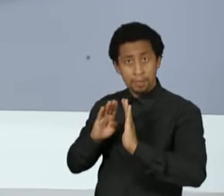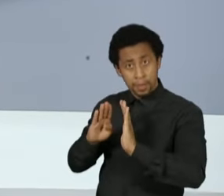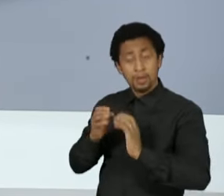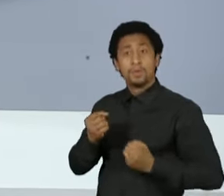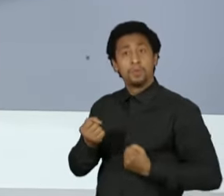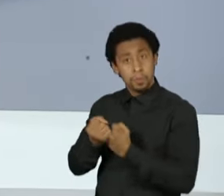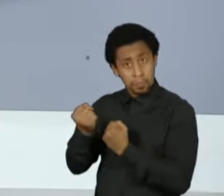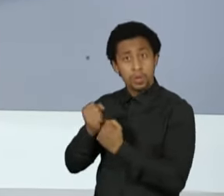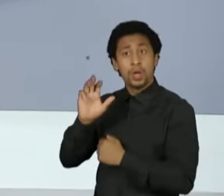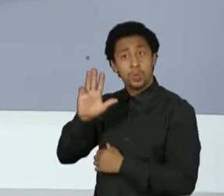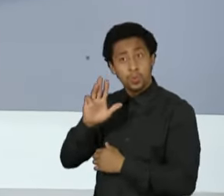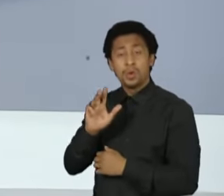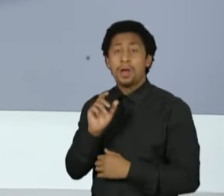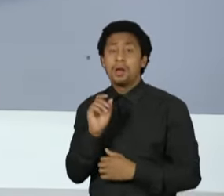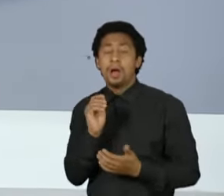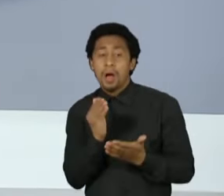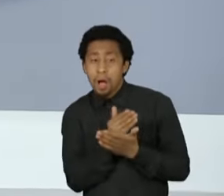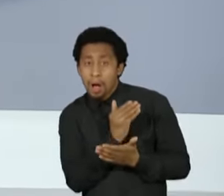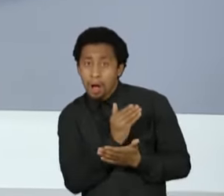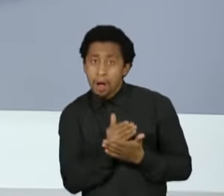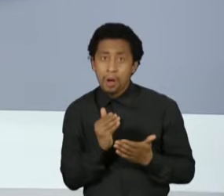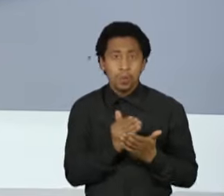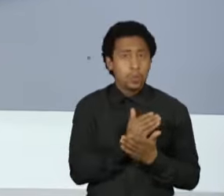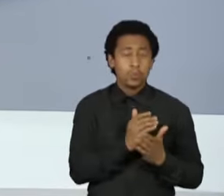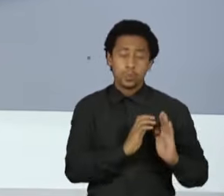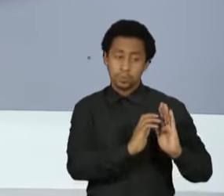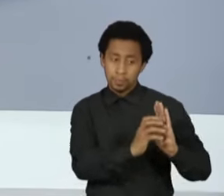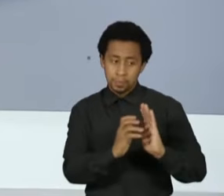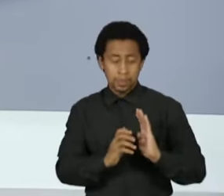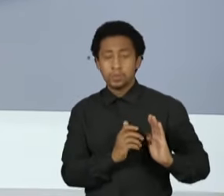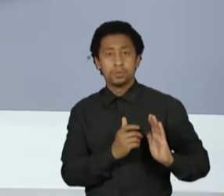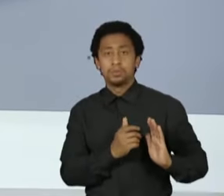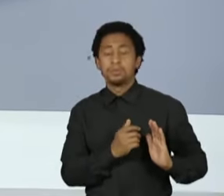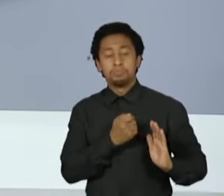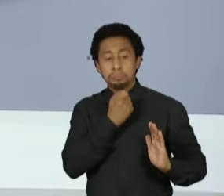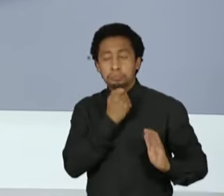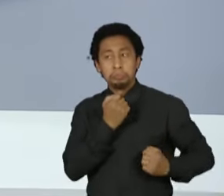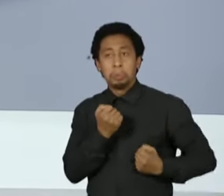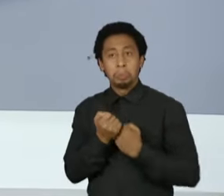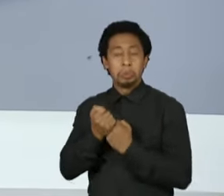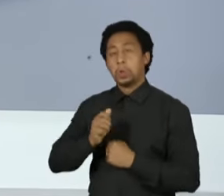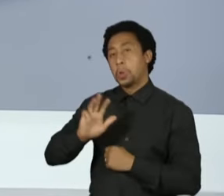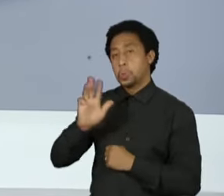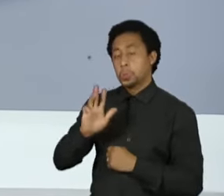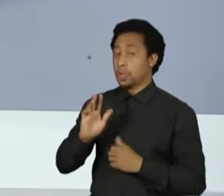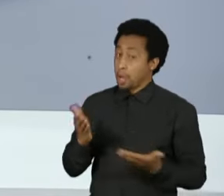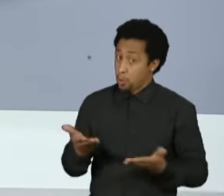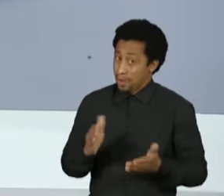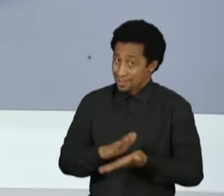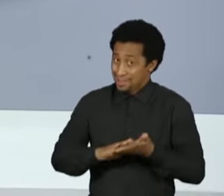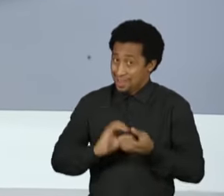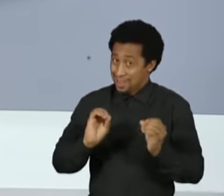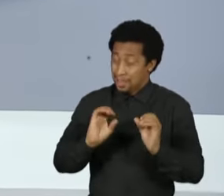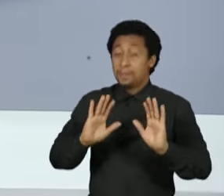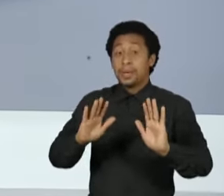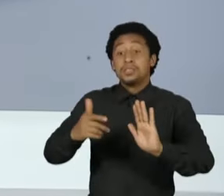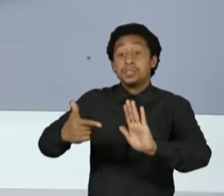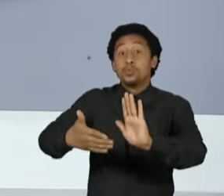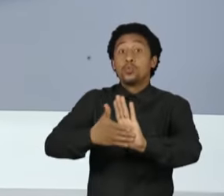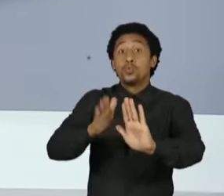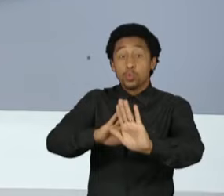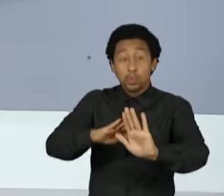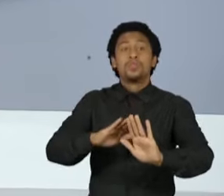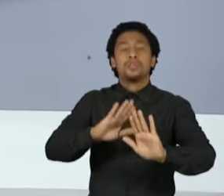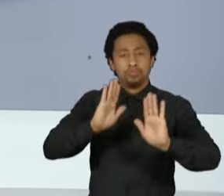apoiar o ex-presidente Lula no primeiro turno vão apoiar o ex-presidente no segundo turno. E caso a senhora não esteja no segundo